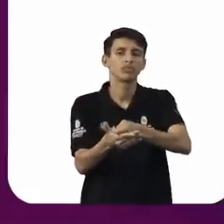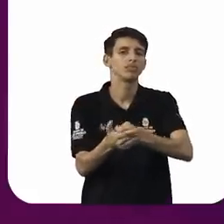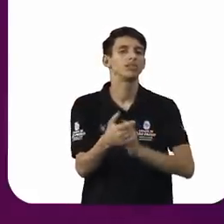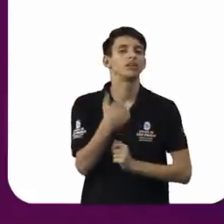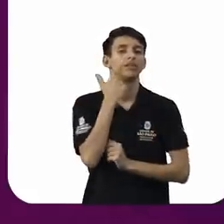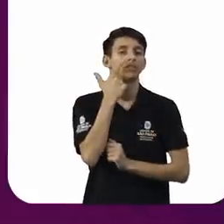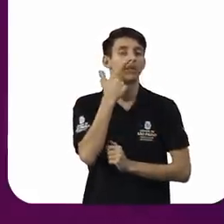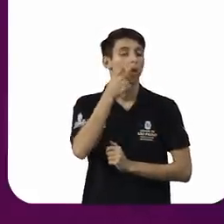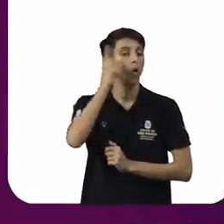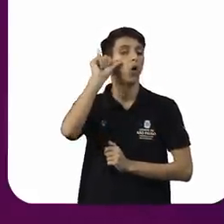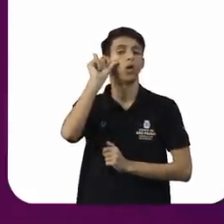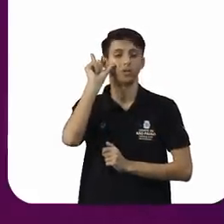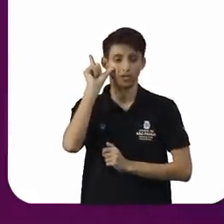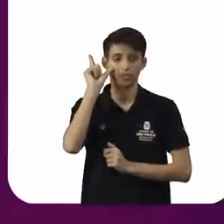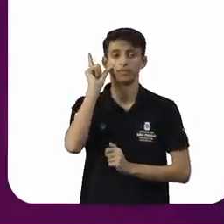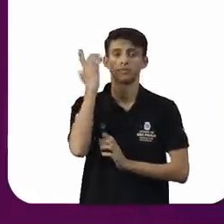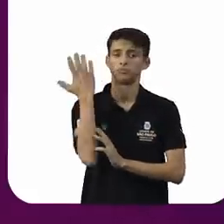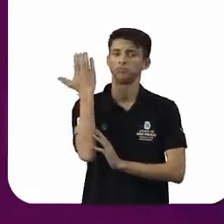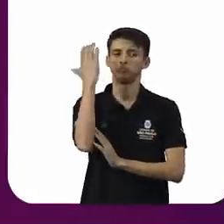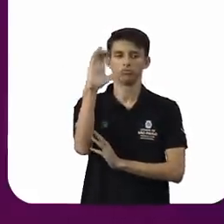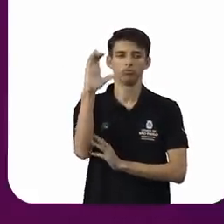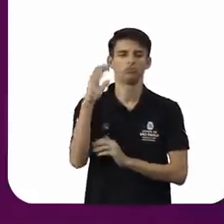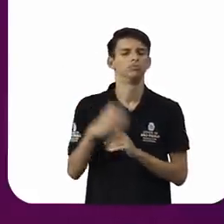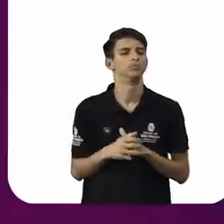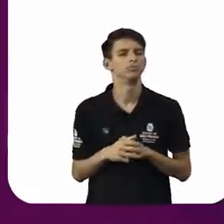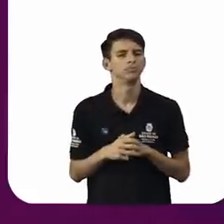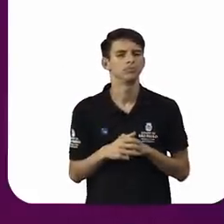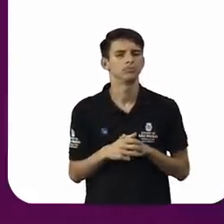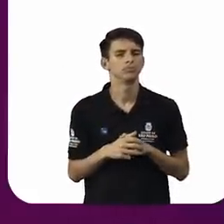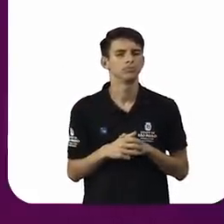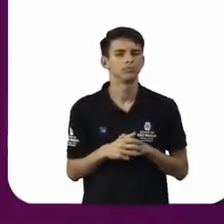eu vi ontem uma matéria que o...